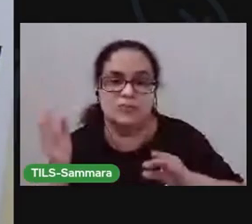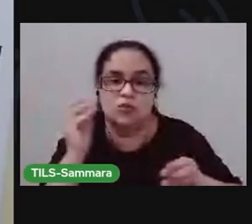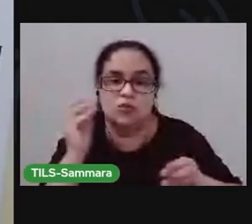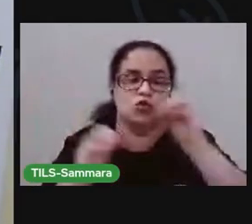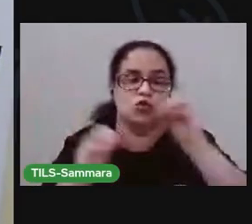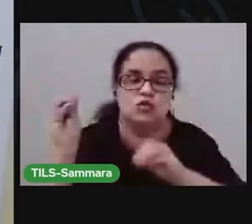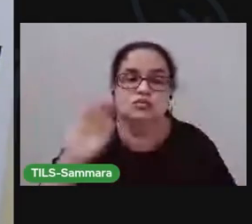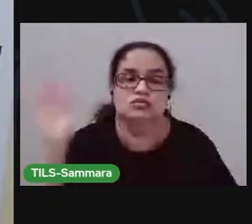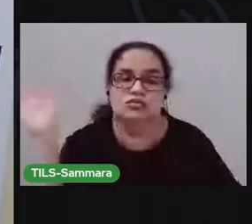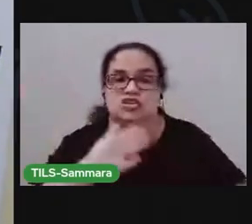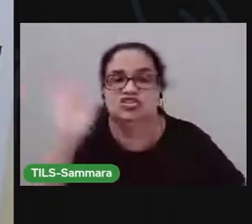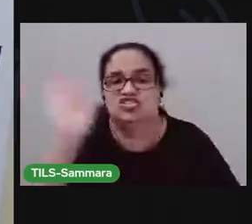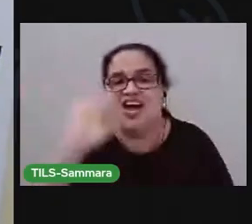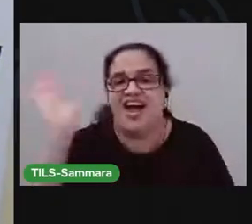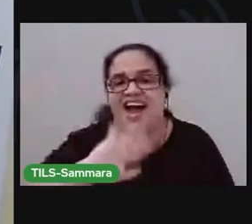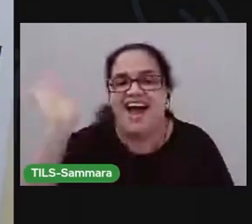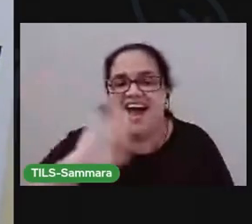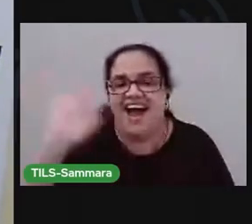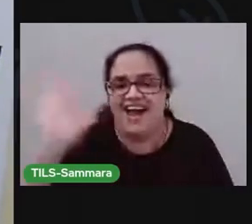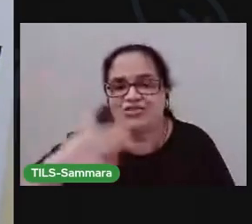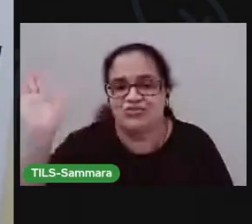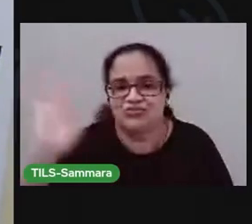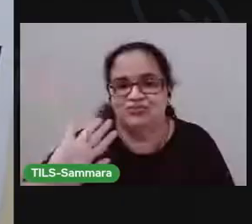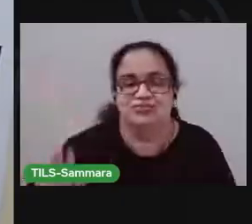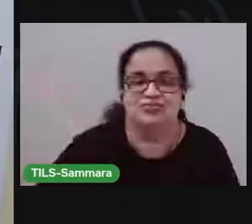daqui a pouco. Tchau!